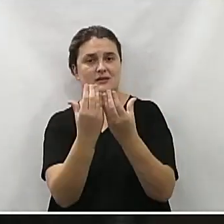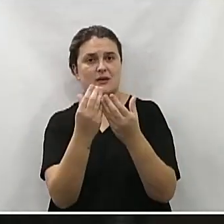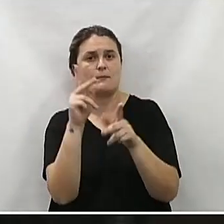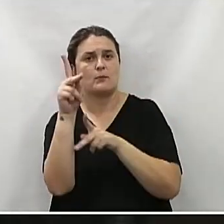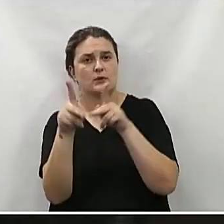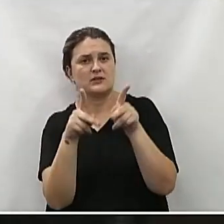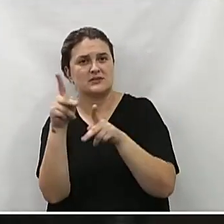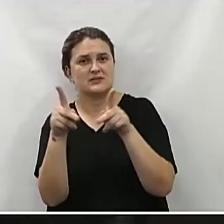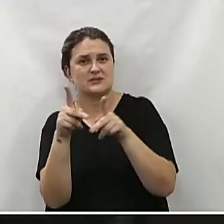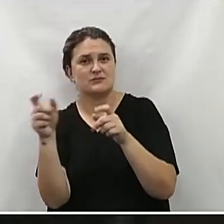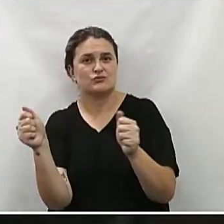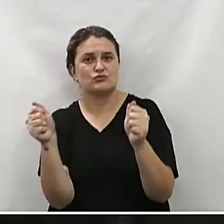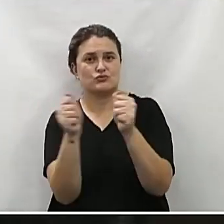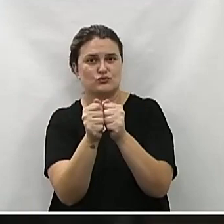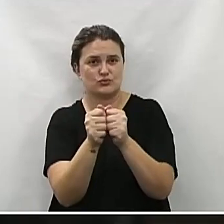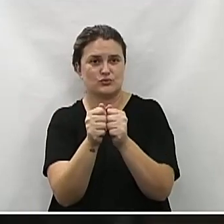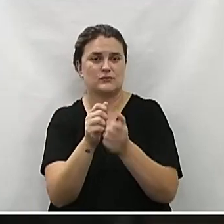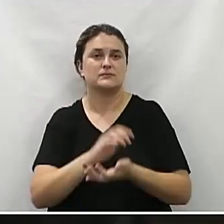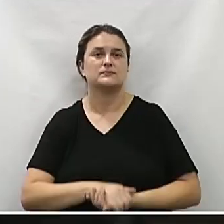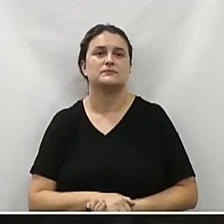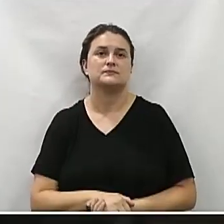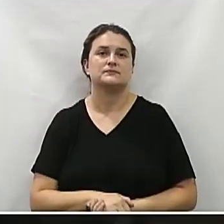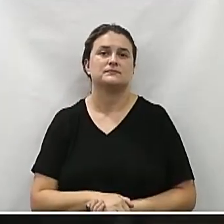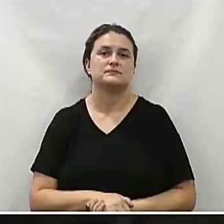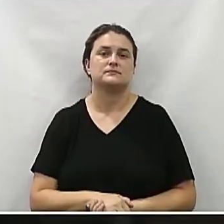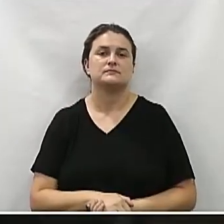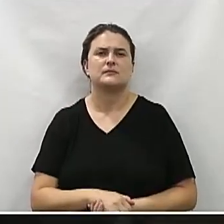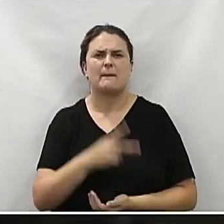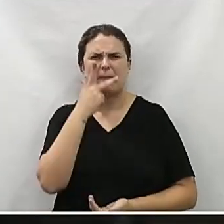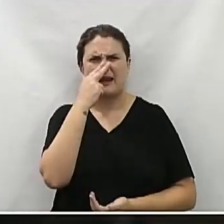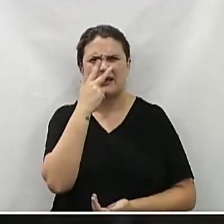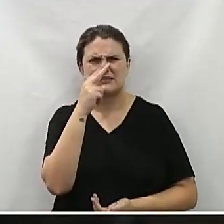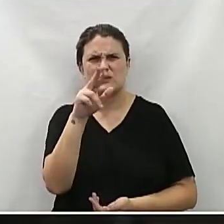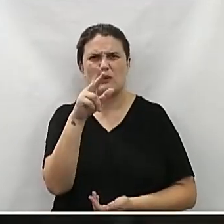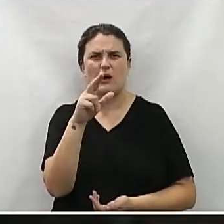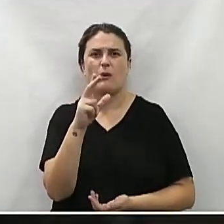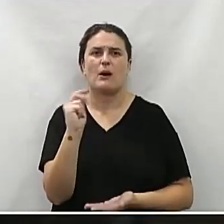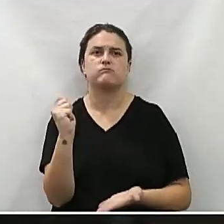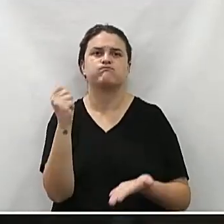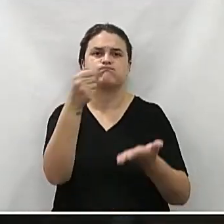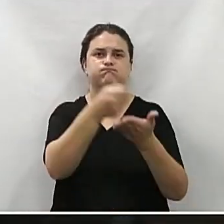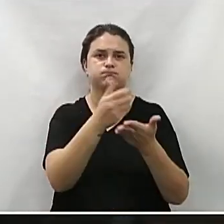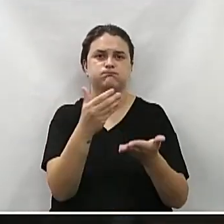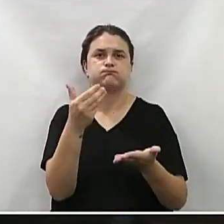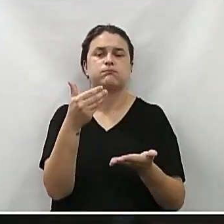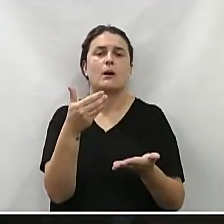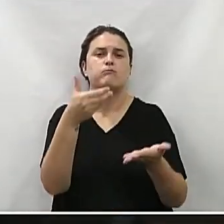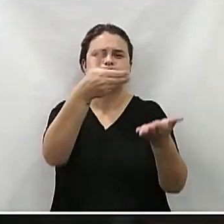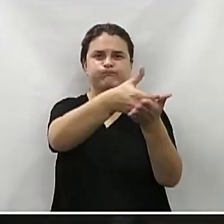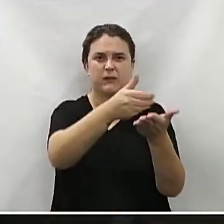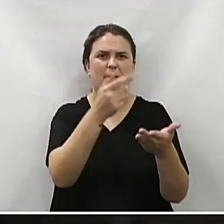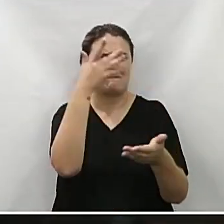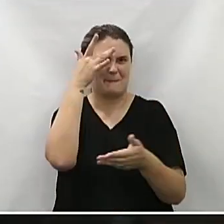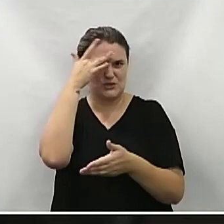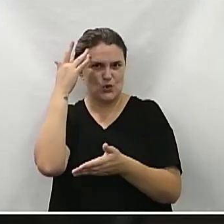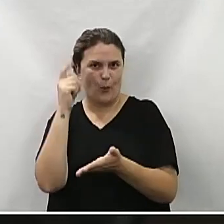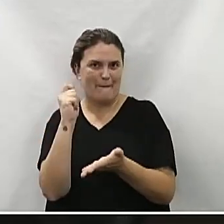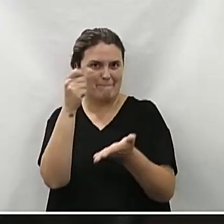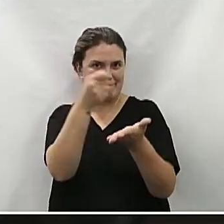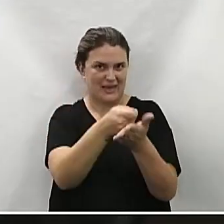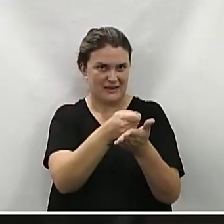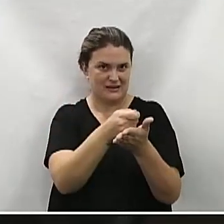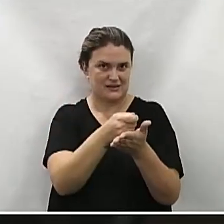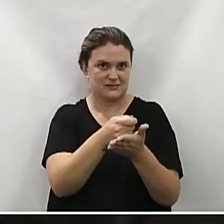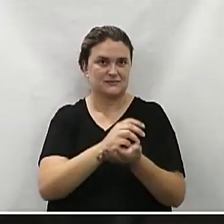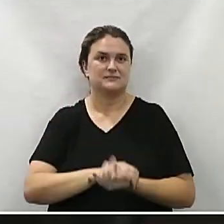vai participar junto com o município. Parecido com uma contribuição de melhoria, mas aí a iniciativa é